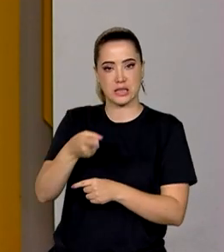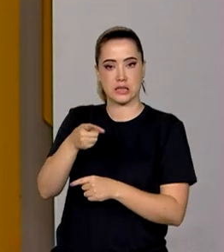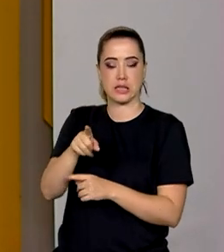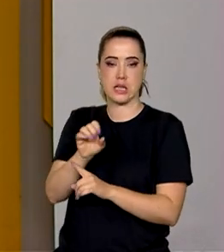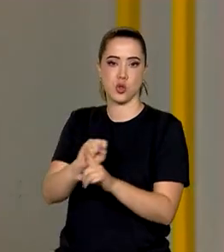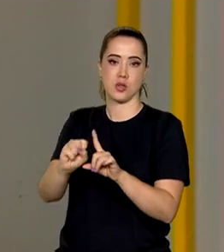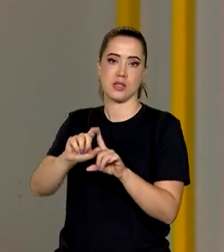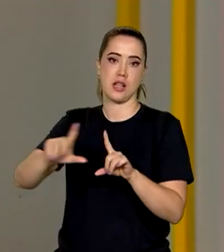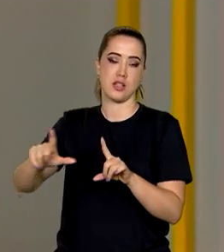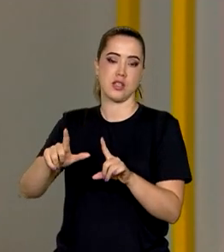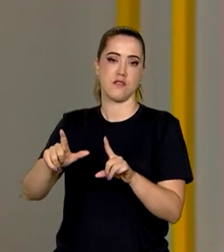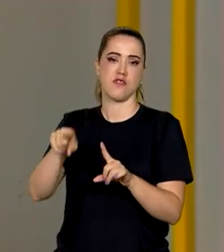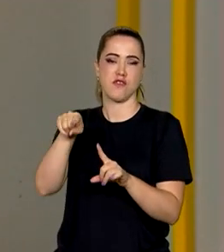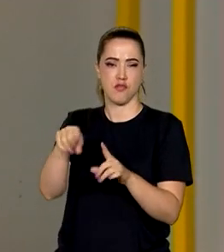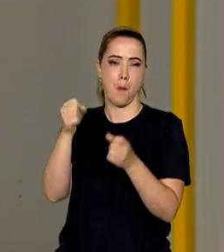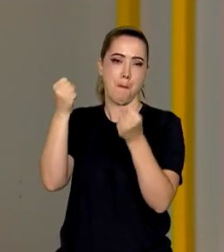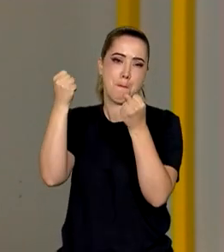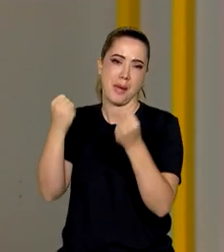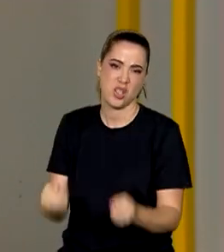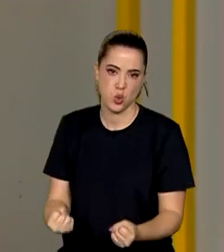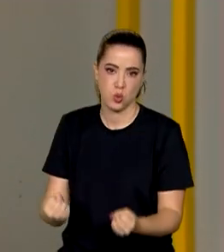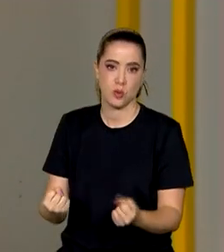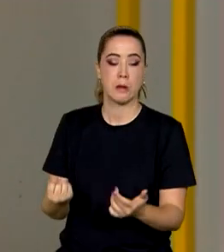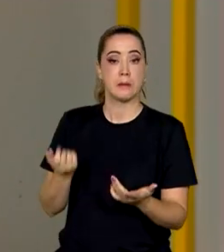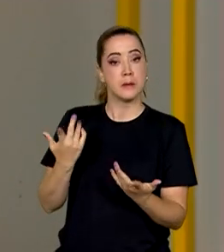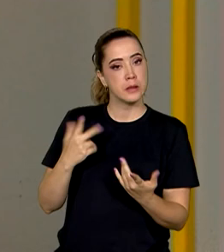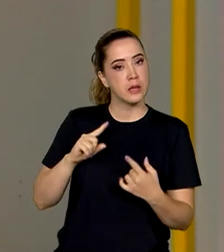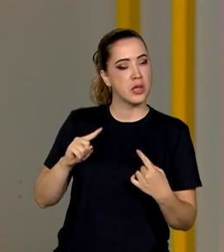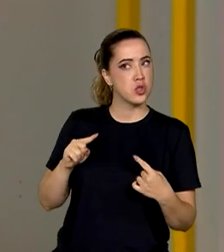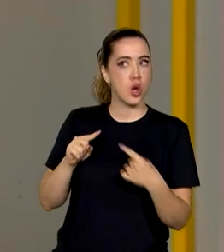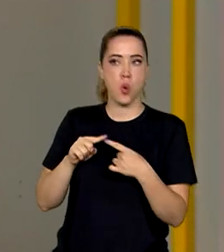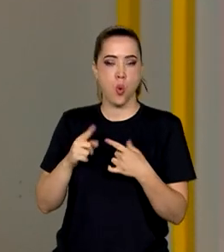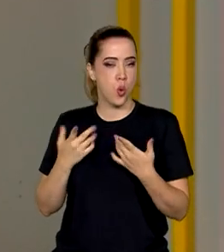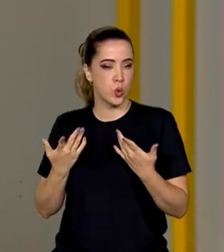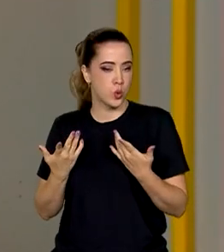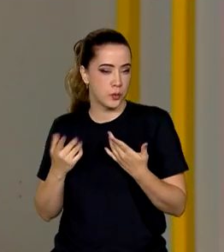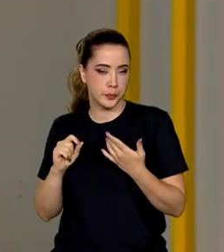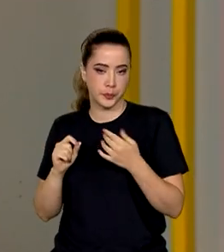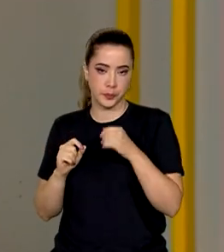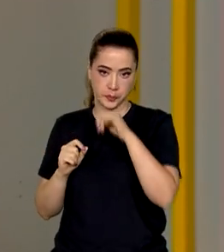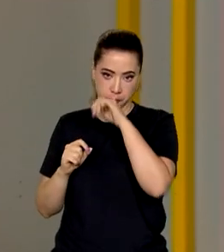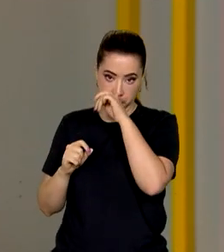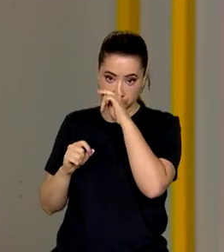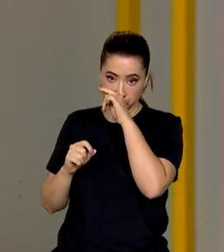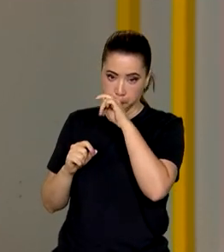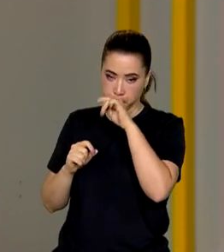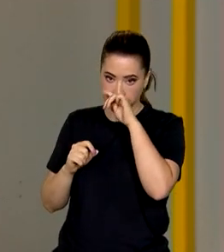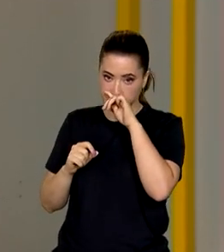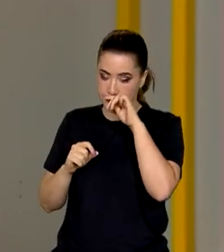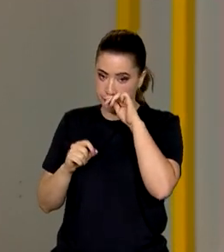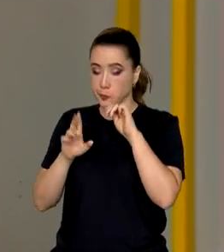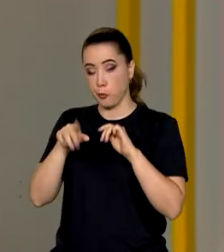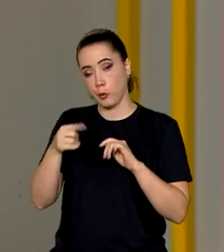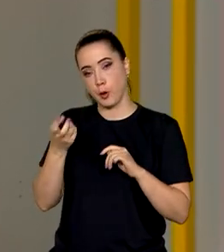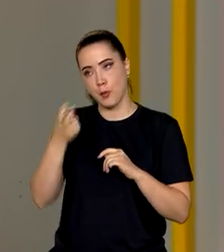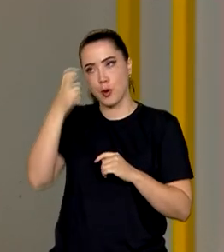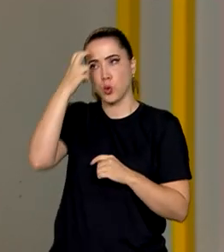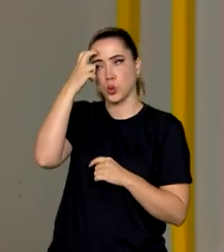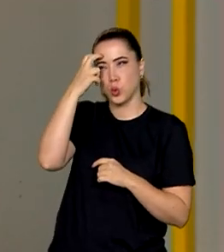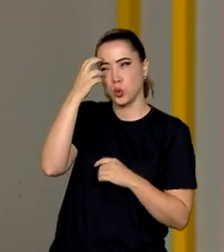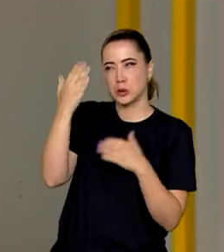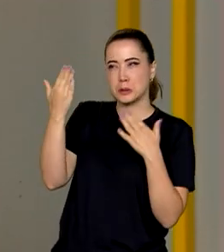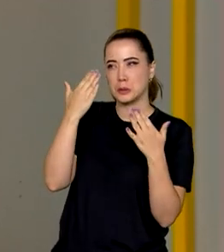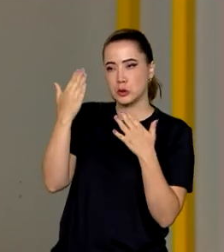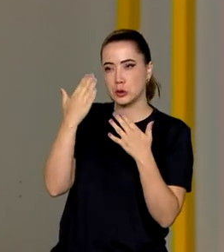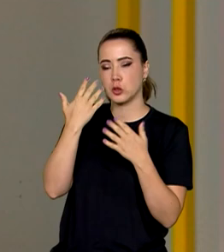civil um fardo muito pesado, que é baseado praticamente numa cultura, que é uma cultura